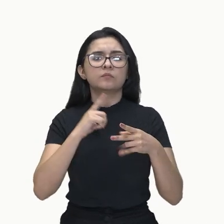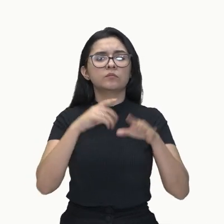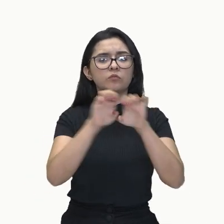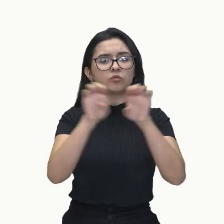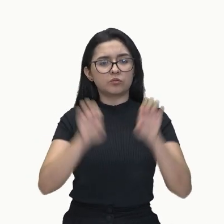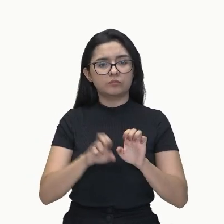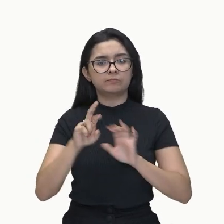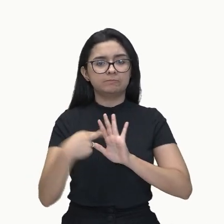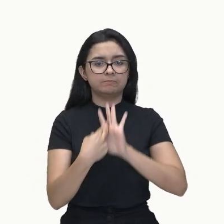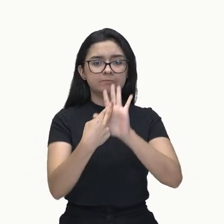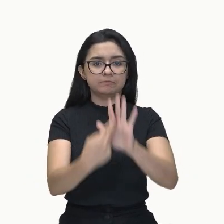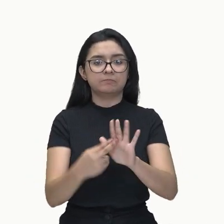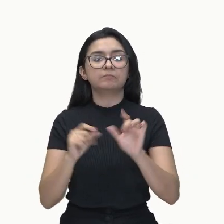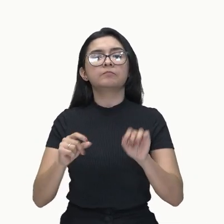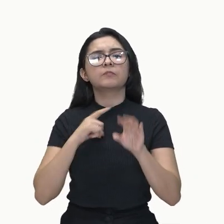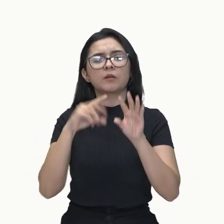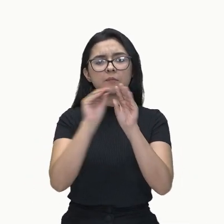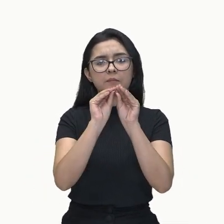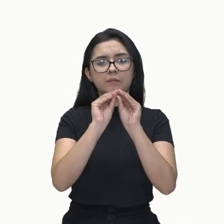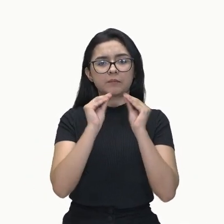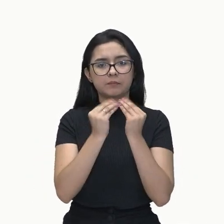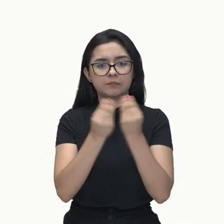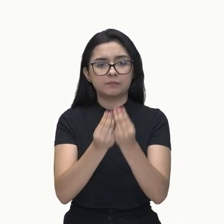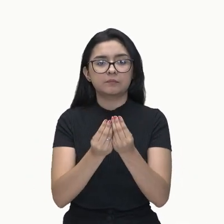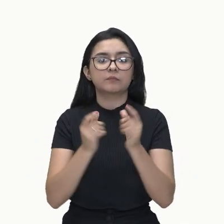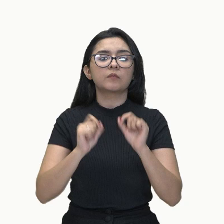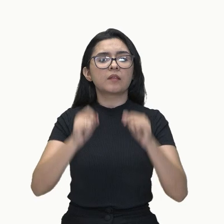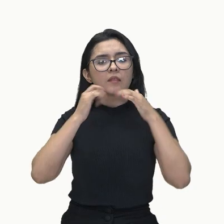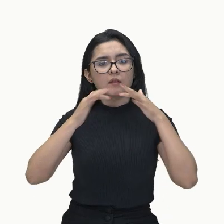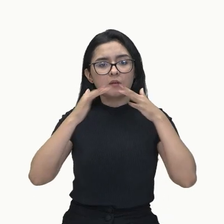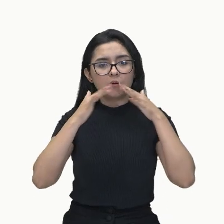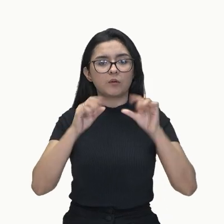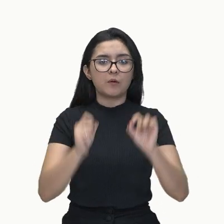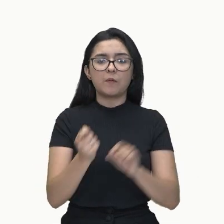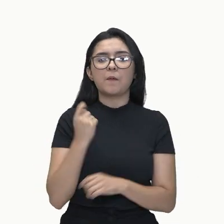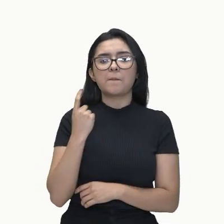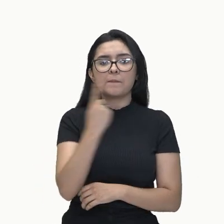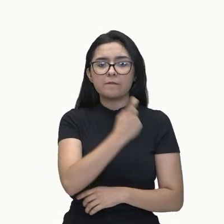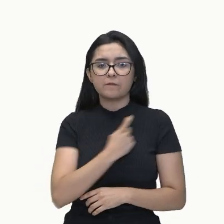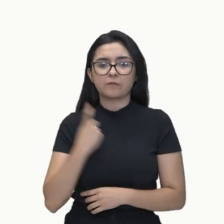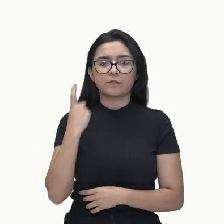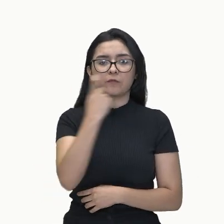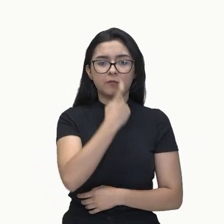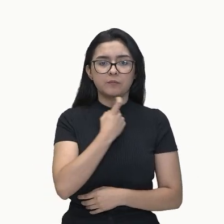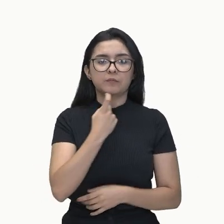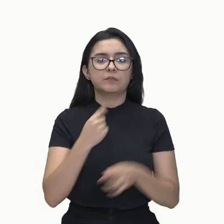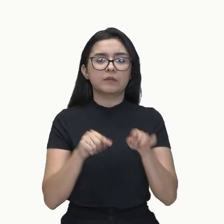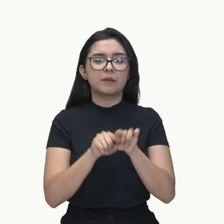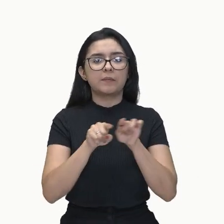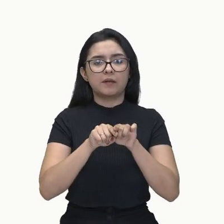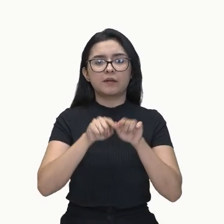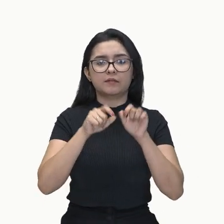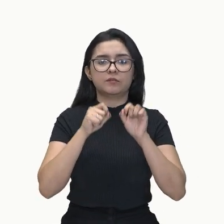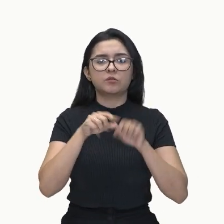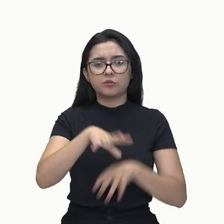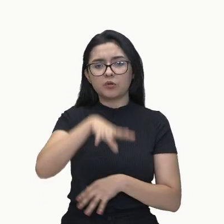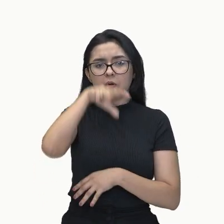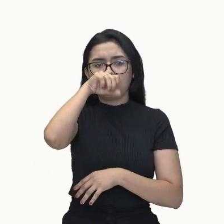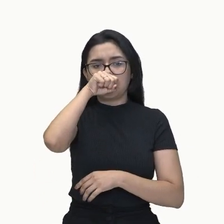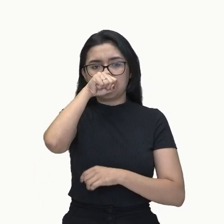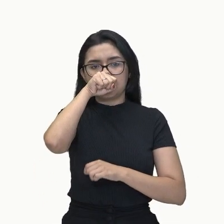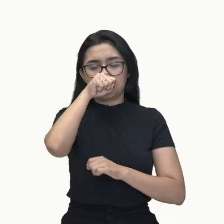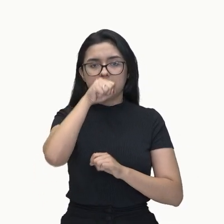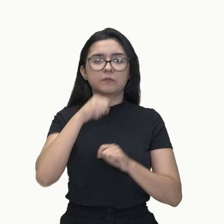são constituintes naturais de perfumes e exalam diferentes